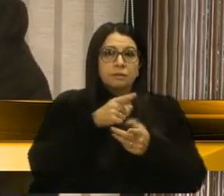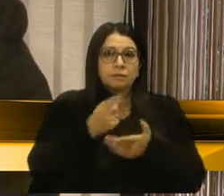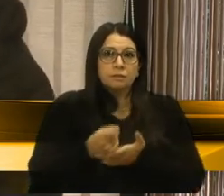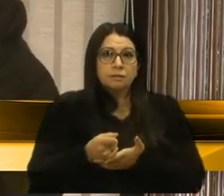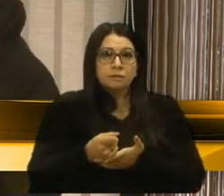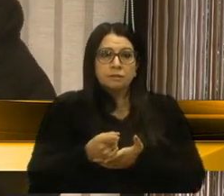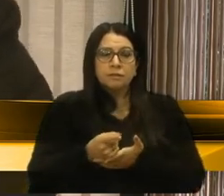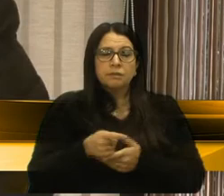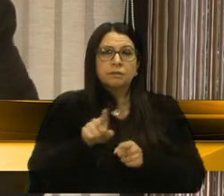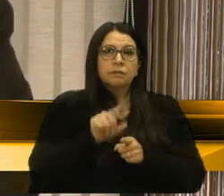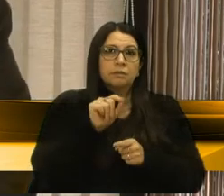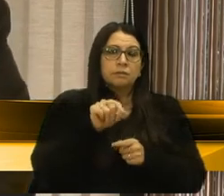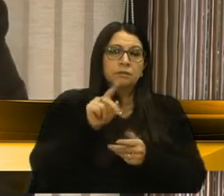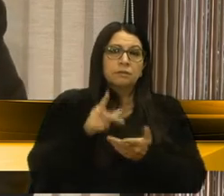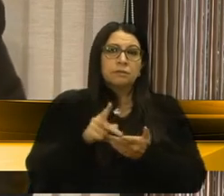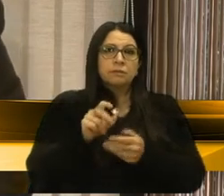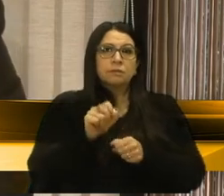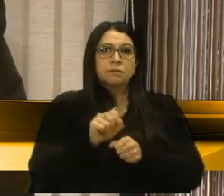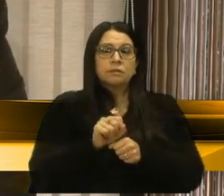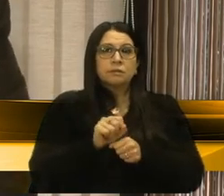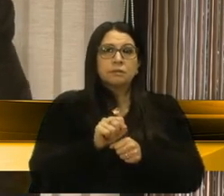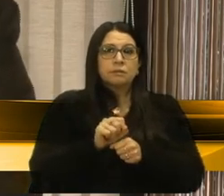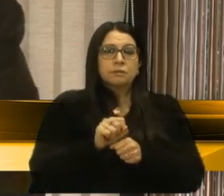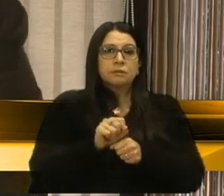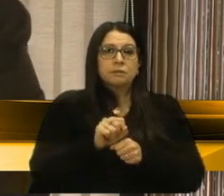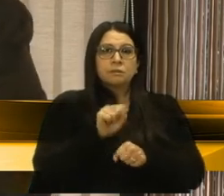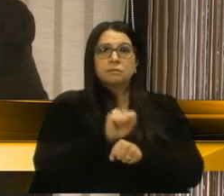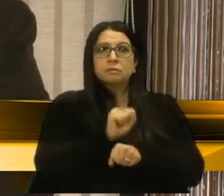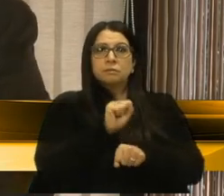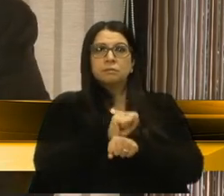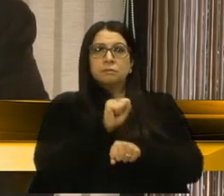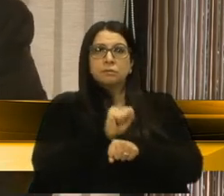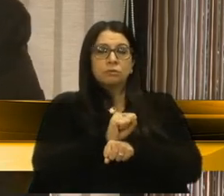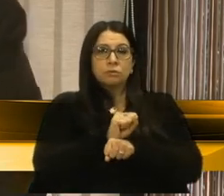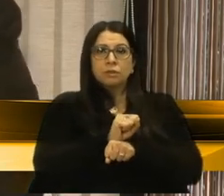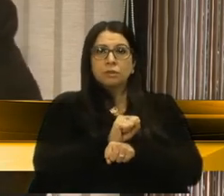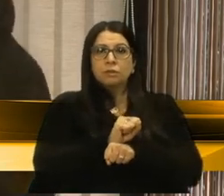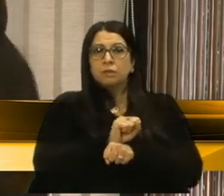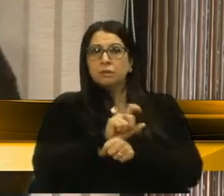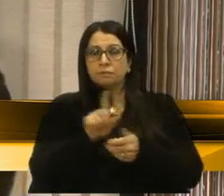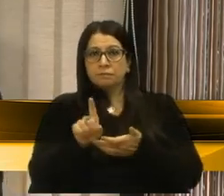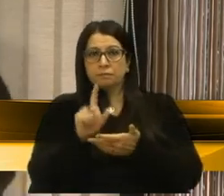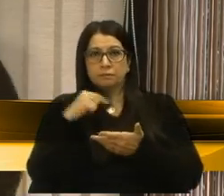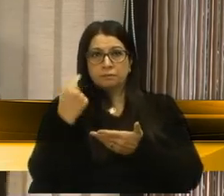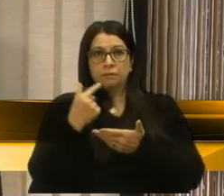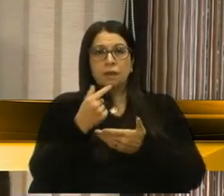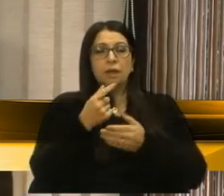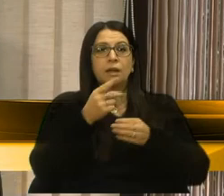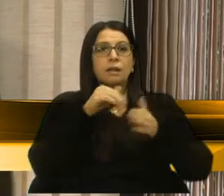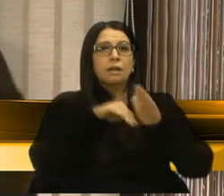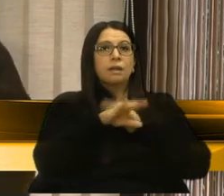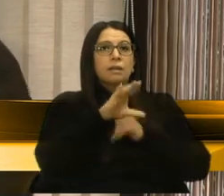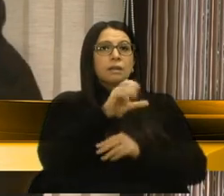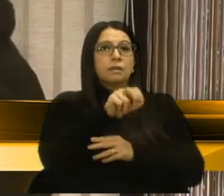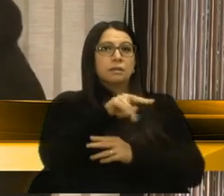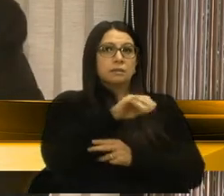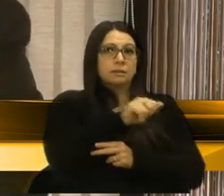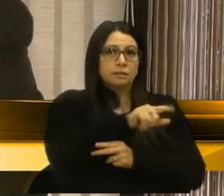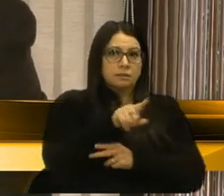verdade, é isso. Aguarda, aguarda. Mas tem uns que foi já depositado na conta, meio direto.